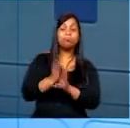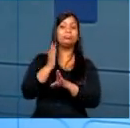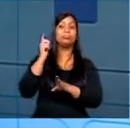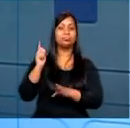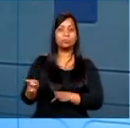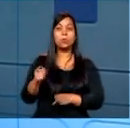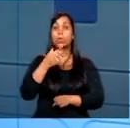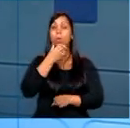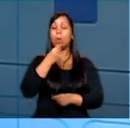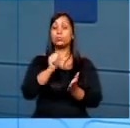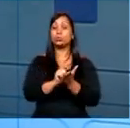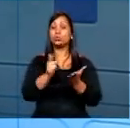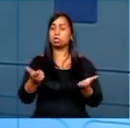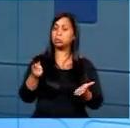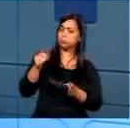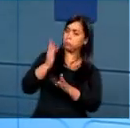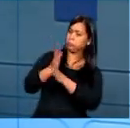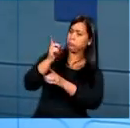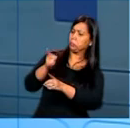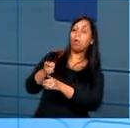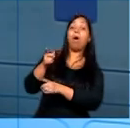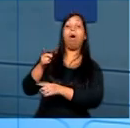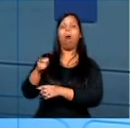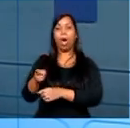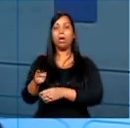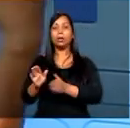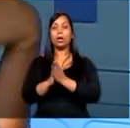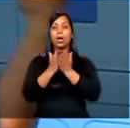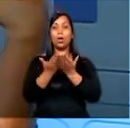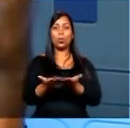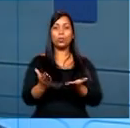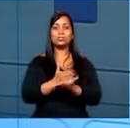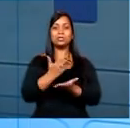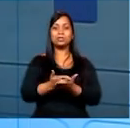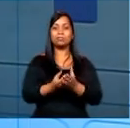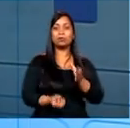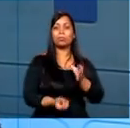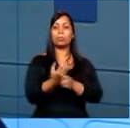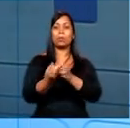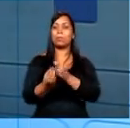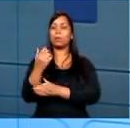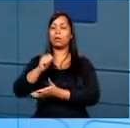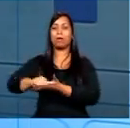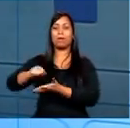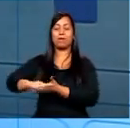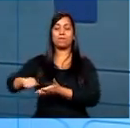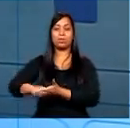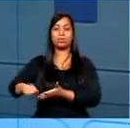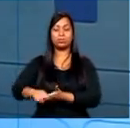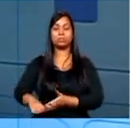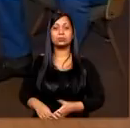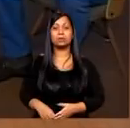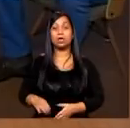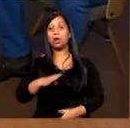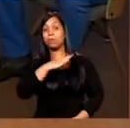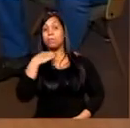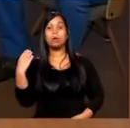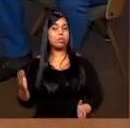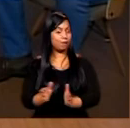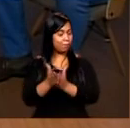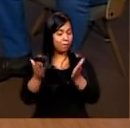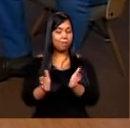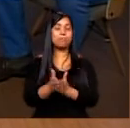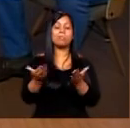descoberta por um jornalista e depois seus livros foram lançados, depois outros livros foram escritos. Ela morreu na